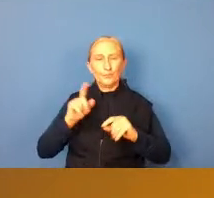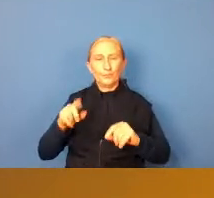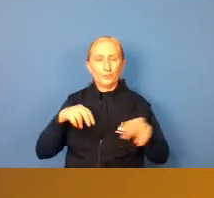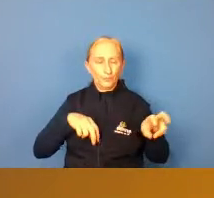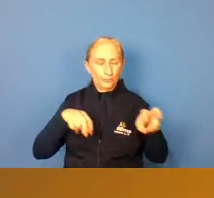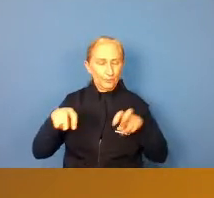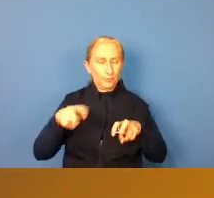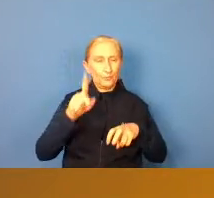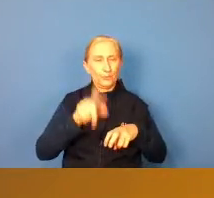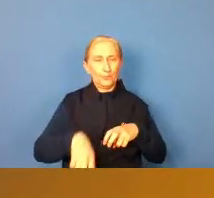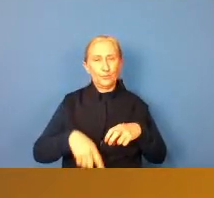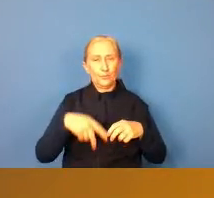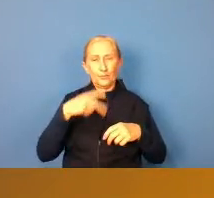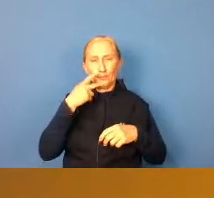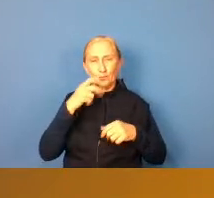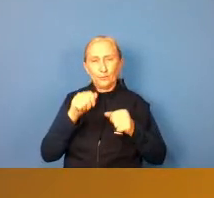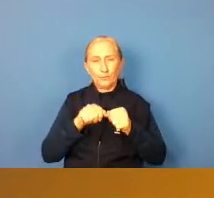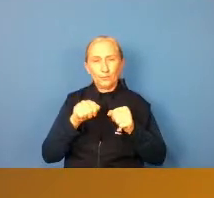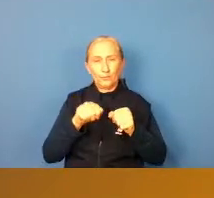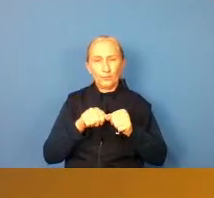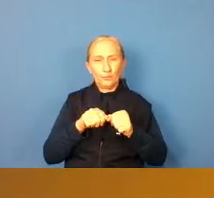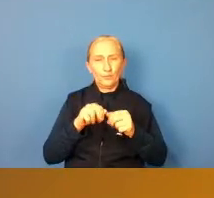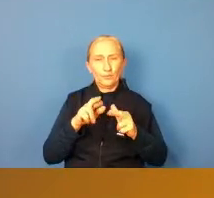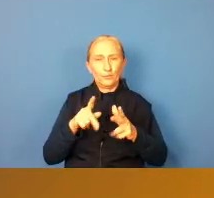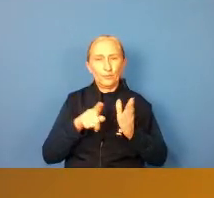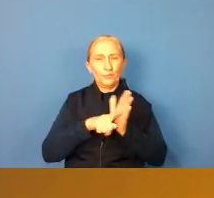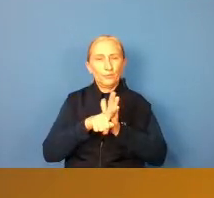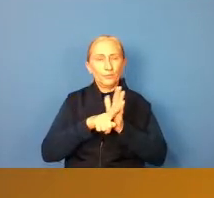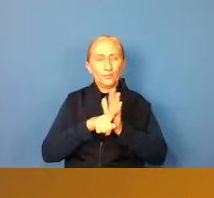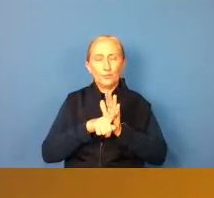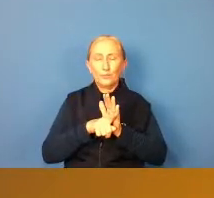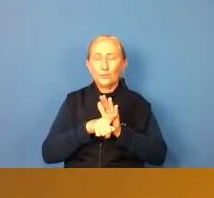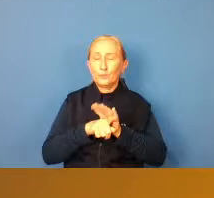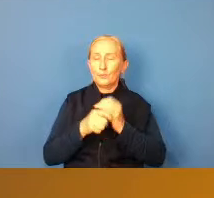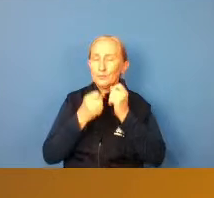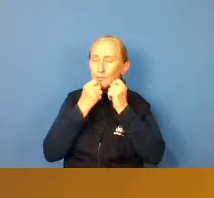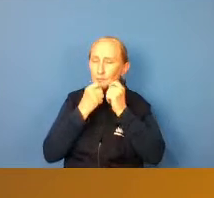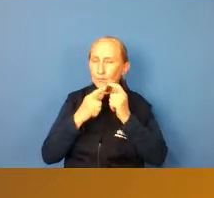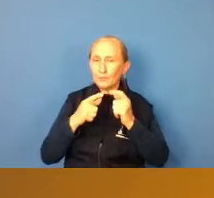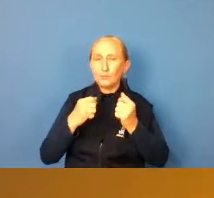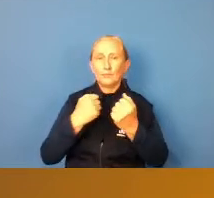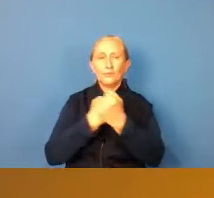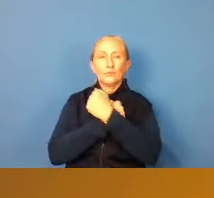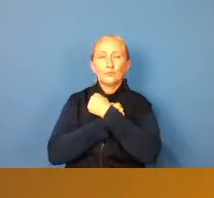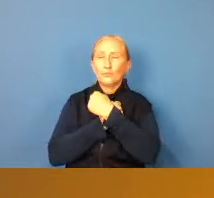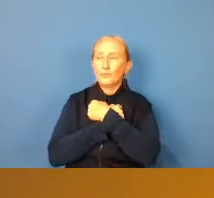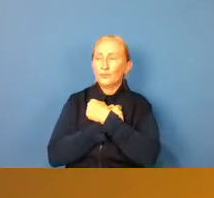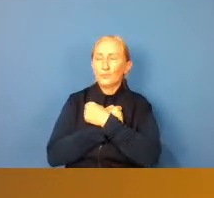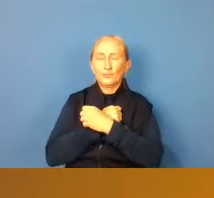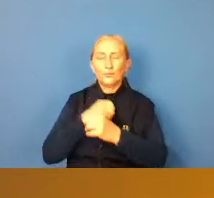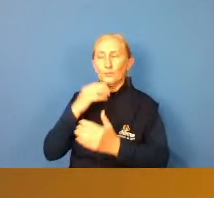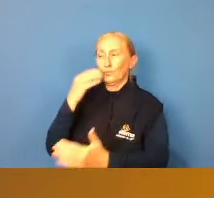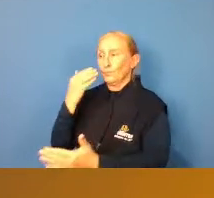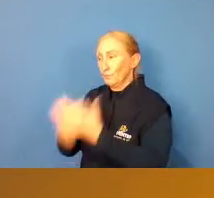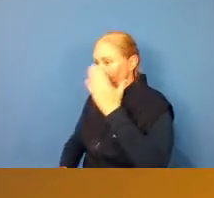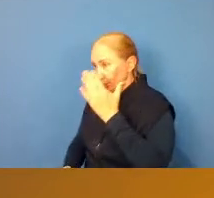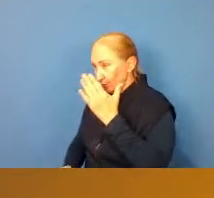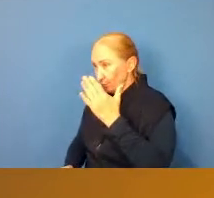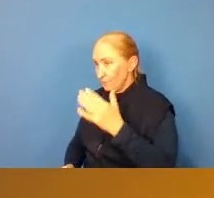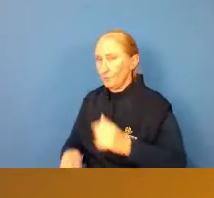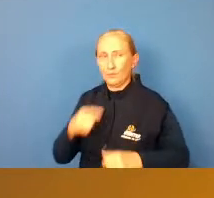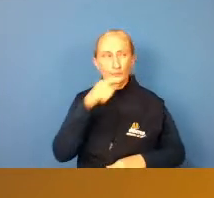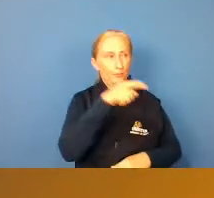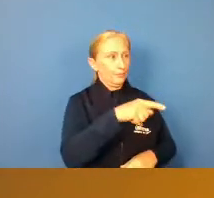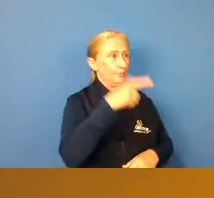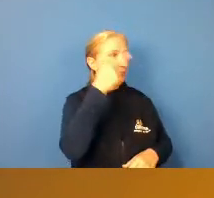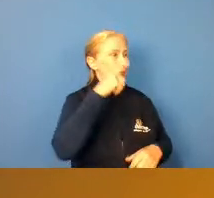que você chegou a fazer alguma pesquisa mas eu acho engraçado que o goleiro é assim né gente se o time perde a culpa é do goleiro mas se o